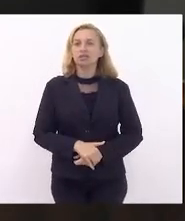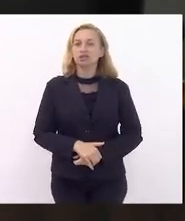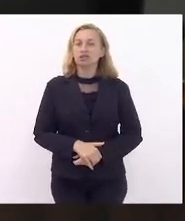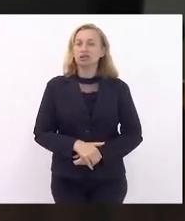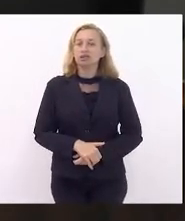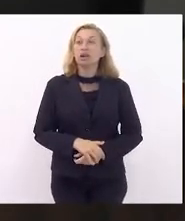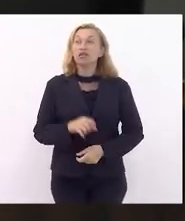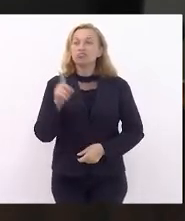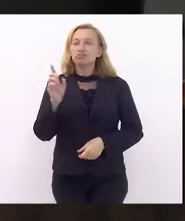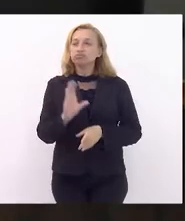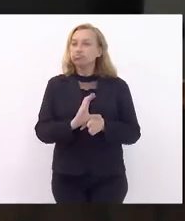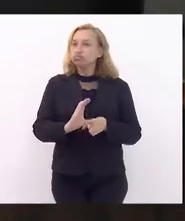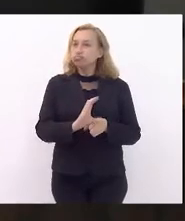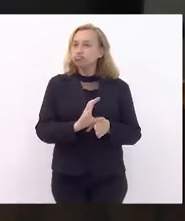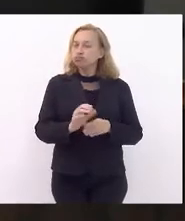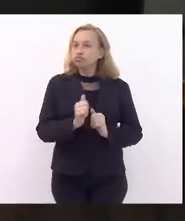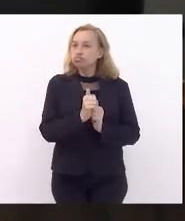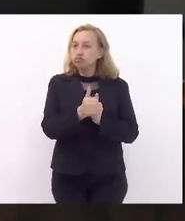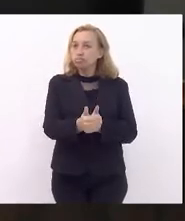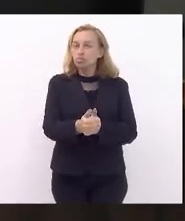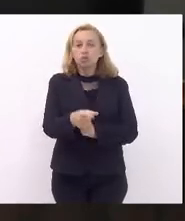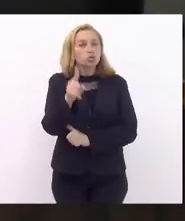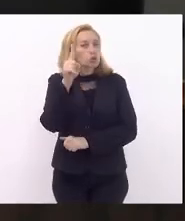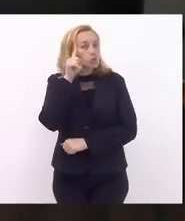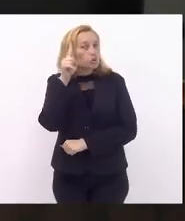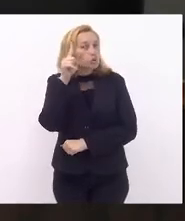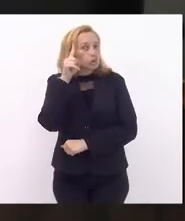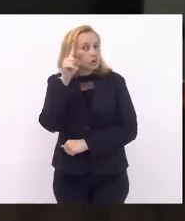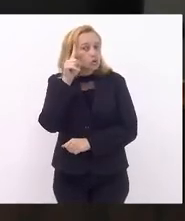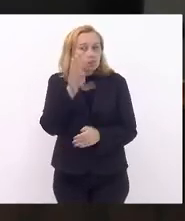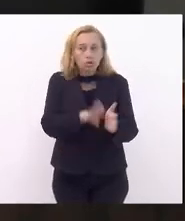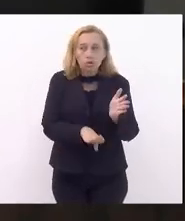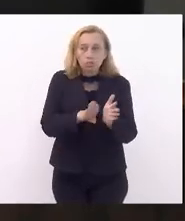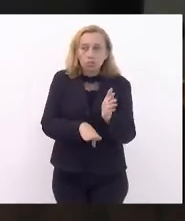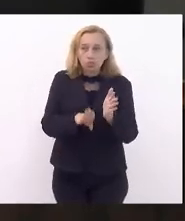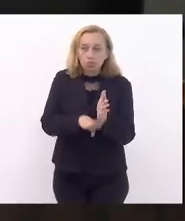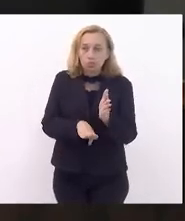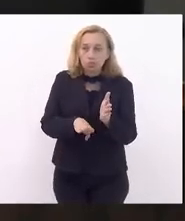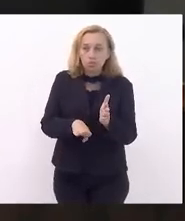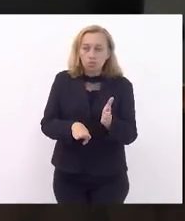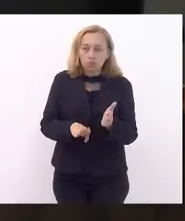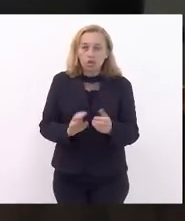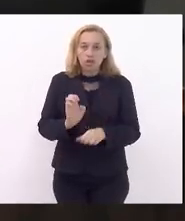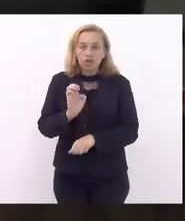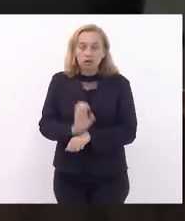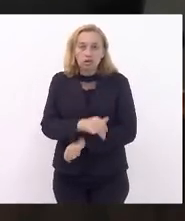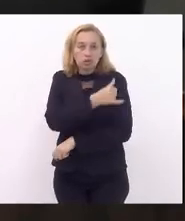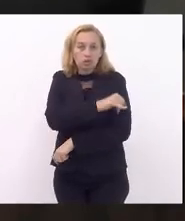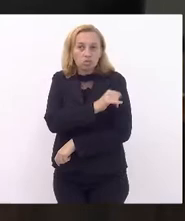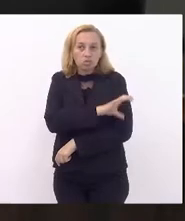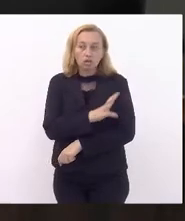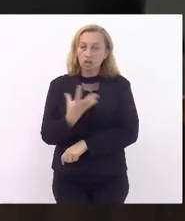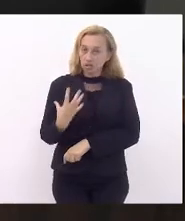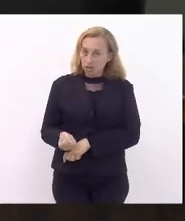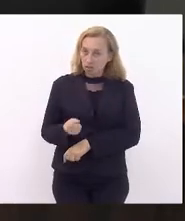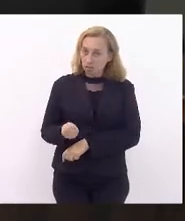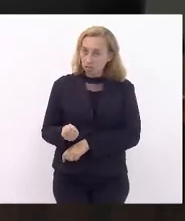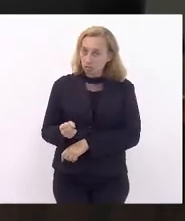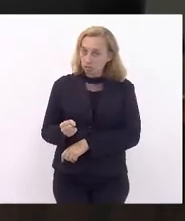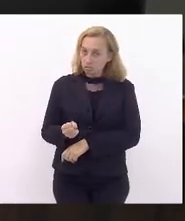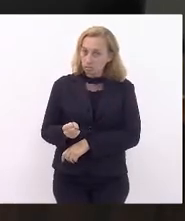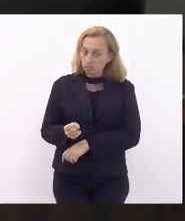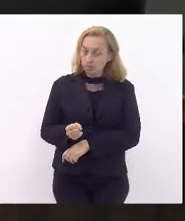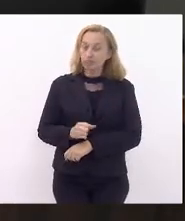aquele conselho que acompanha diariamente as despesas e receitas do Rio, do Estado do Rio, deu o parecer favorável. É bom que se diga?